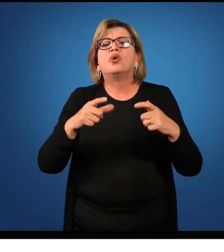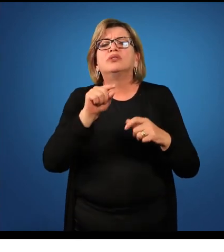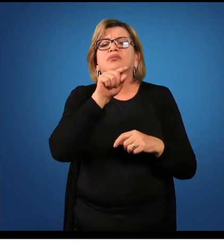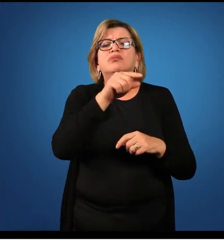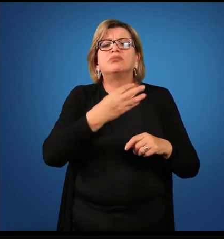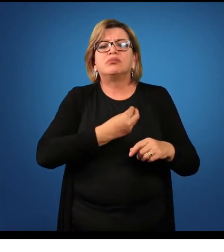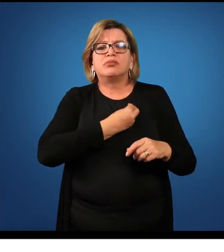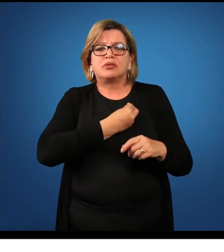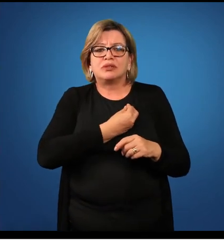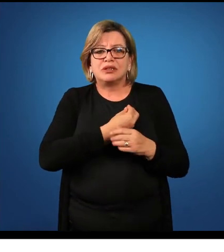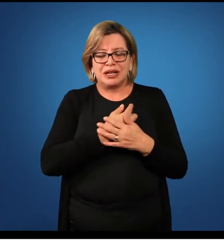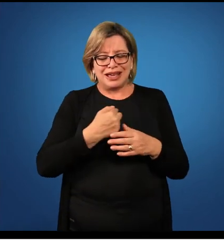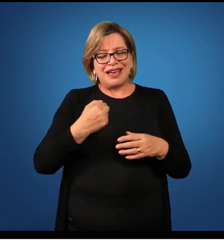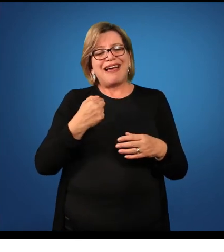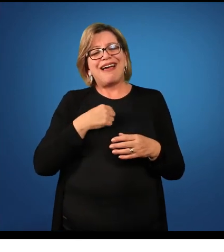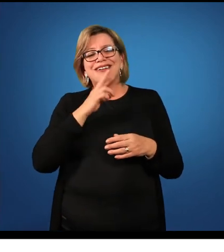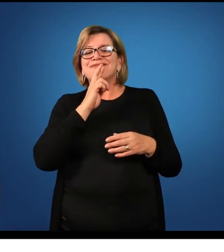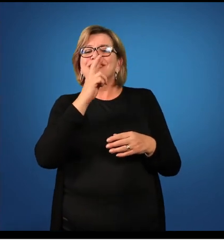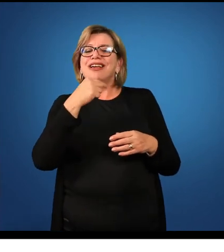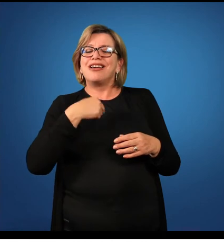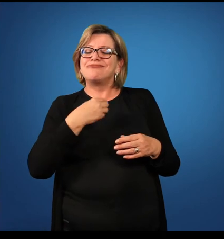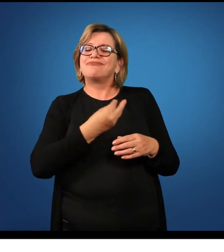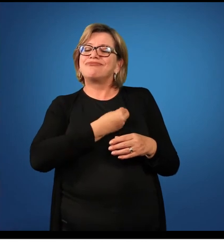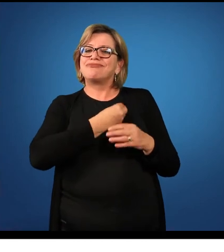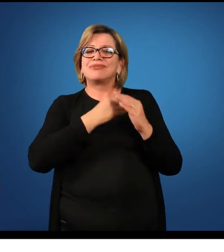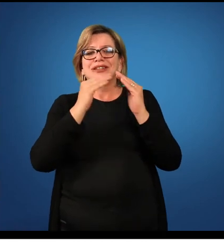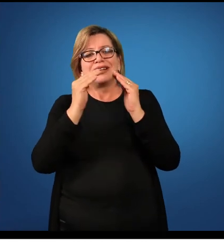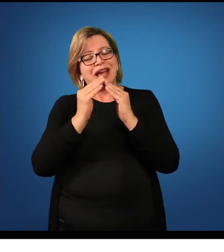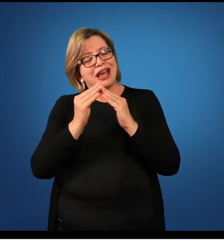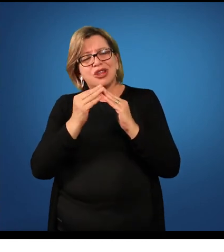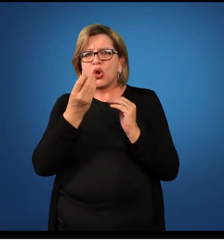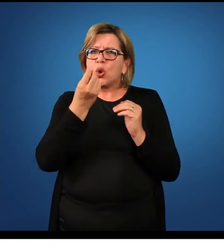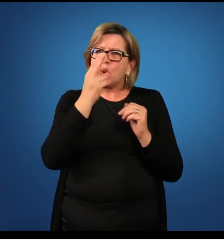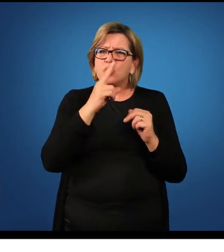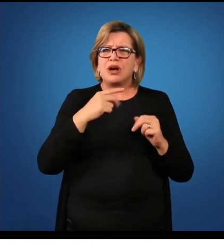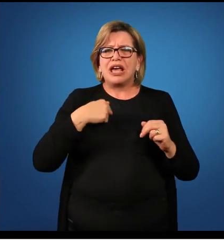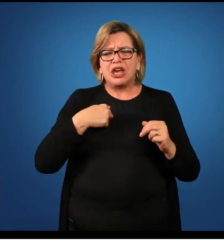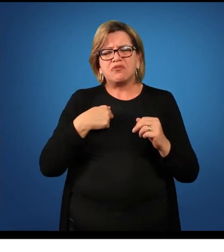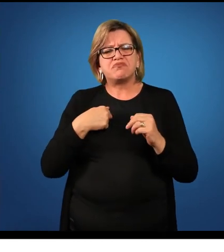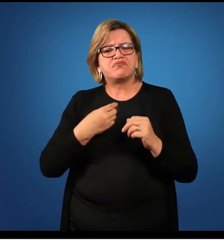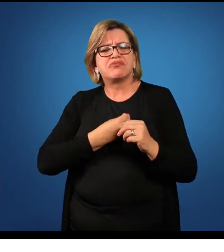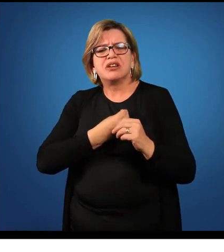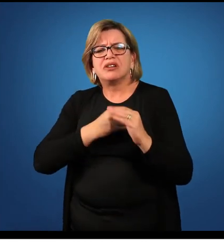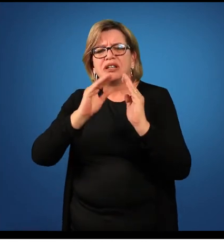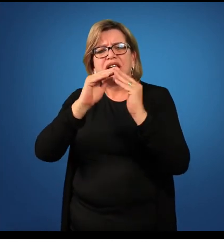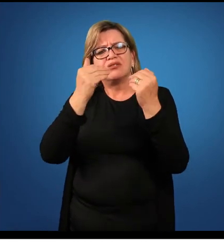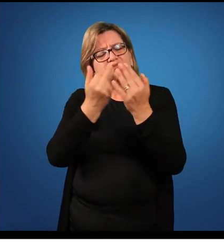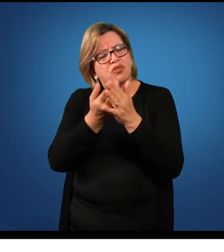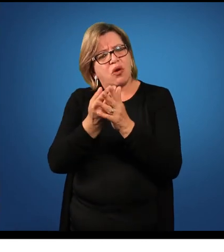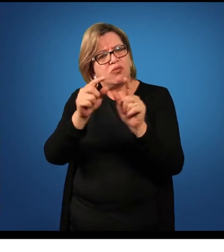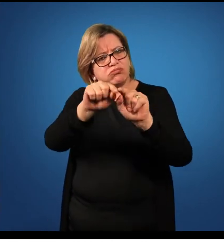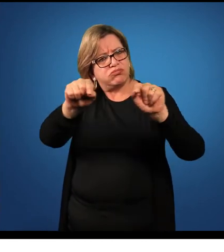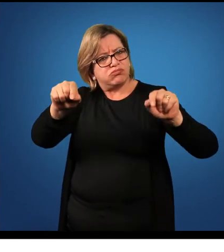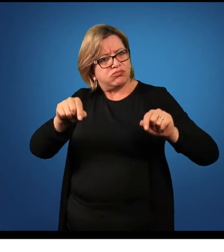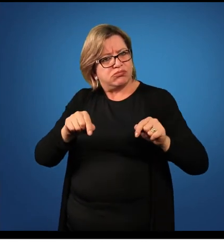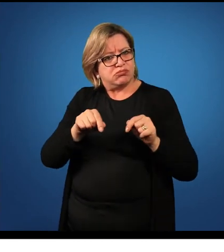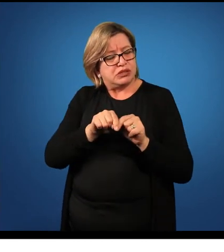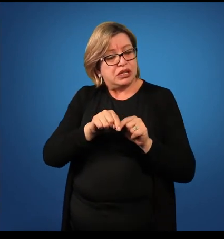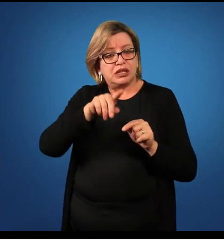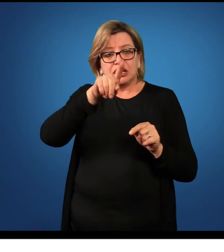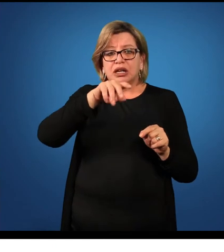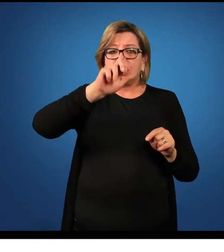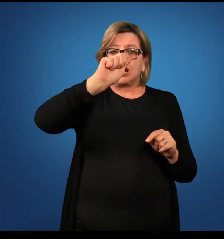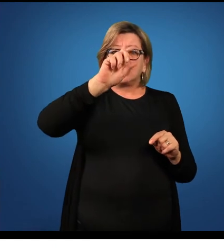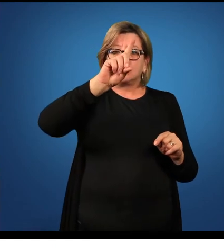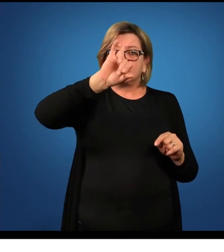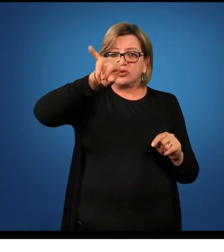eu estou em casa onde você está eu estou na escola estou na sala de aula então adjunto adverbial de